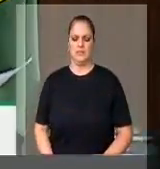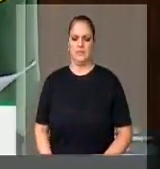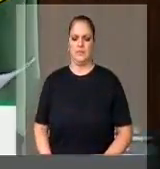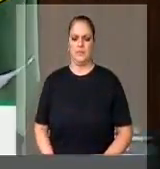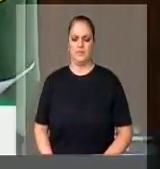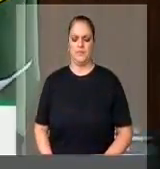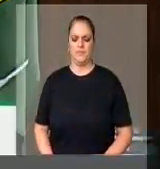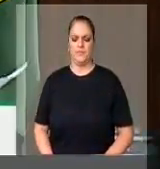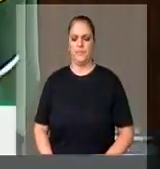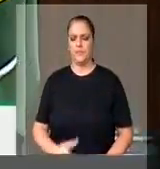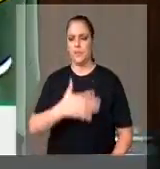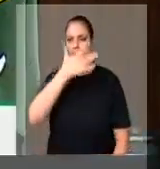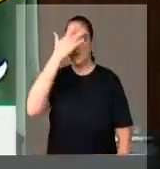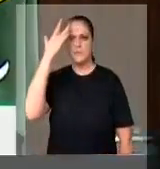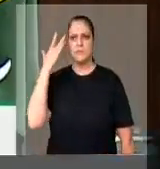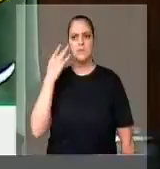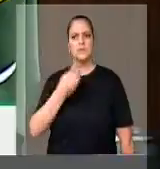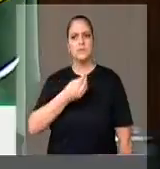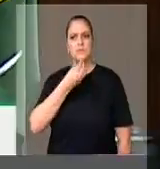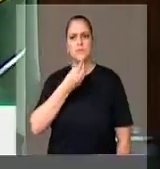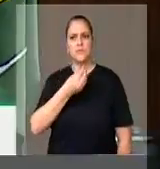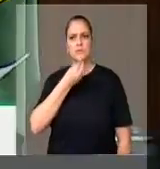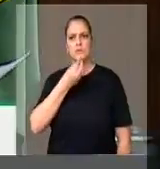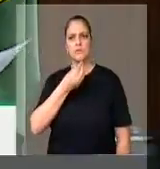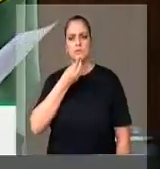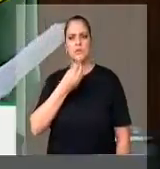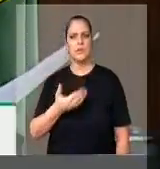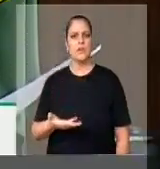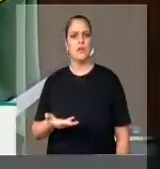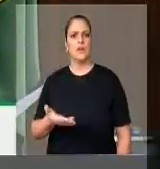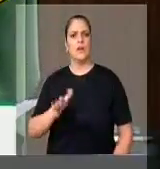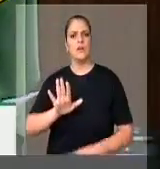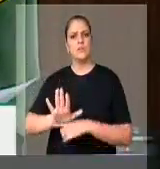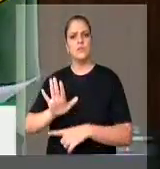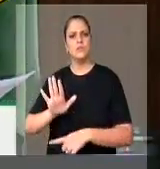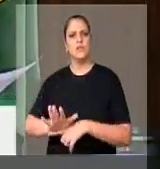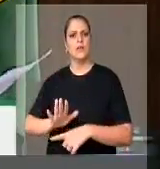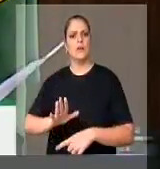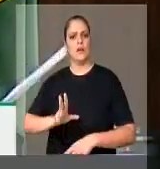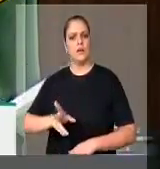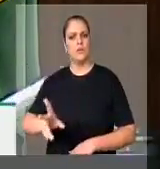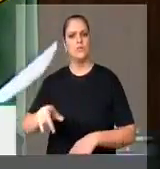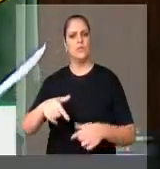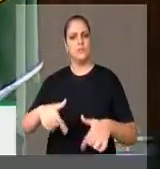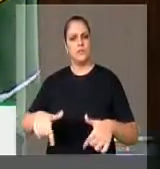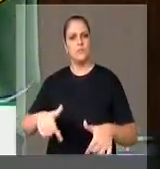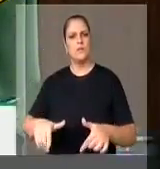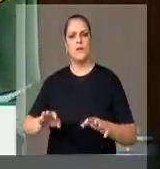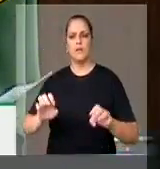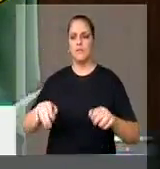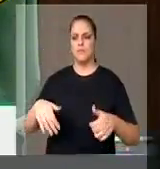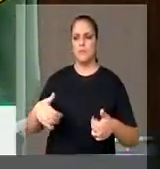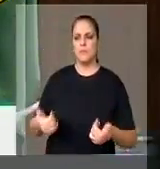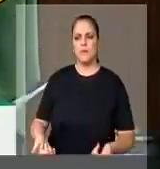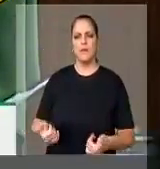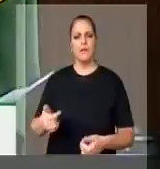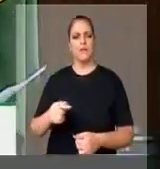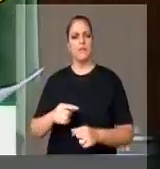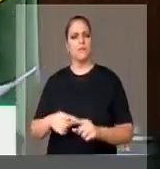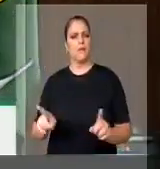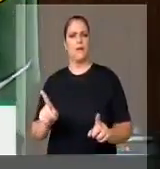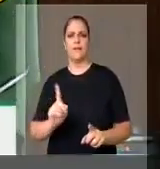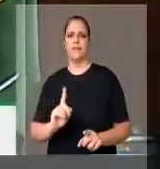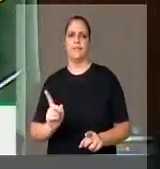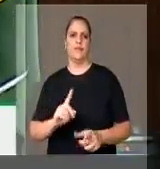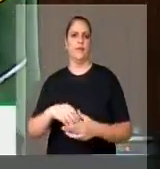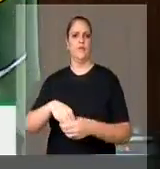aqueles que poderiam dar uma contribuição a mais em tempo de trabalho, em tempo de contribuição,